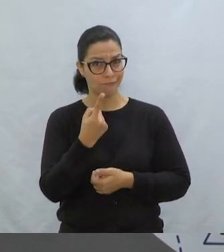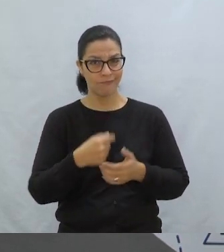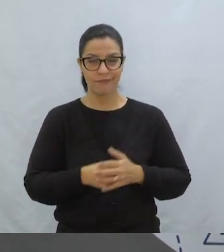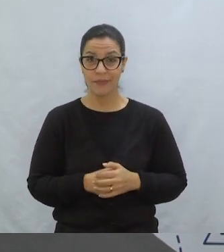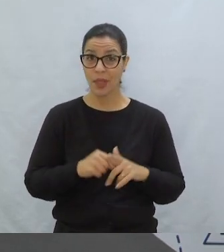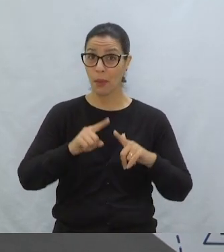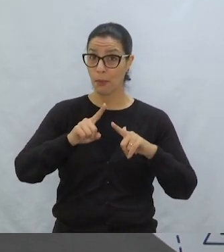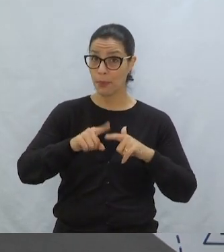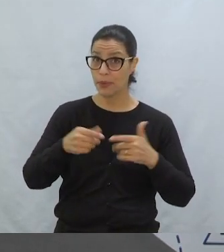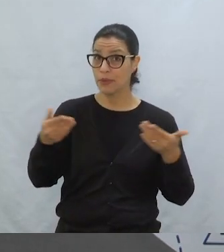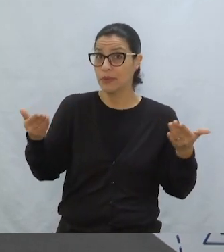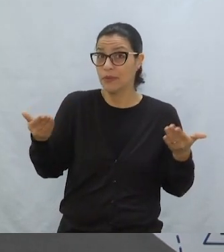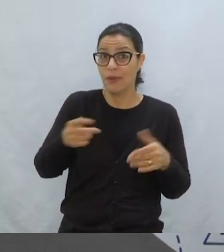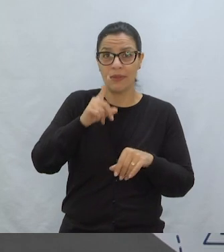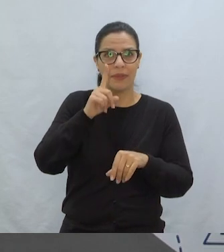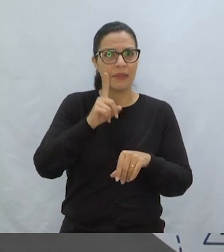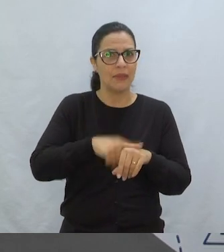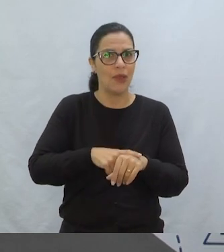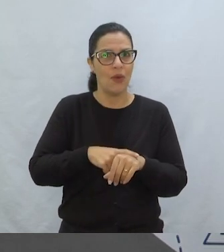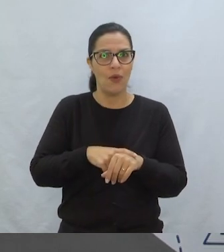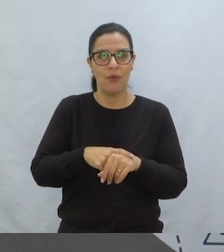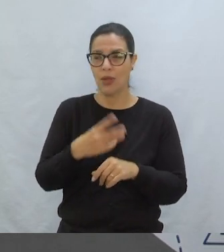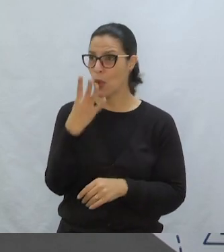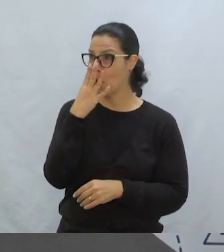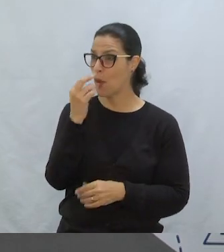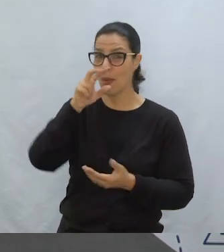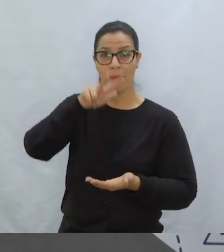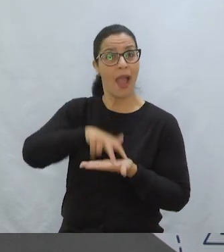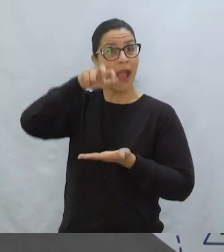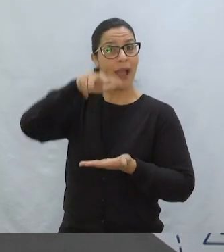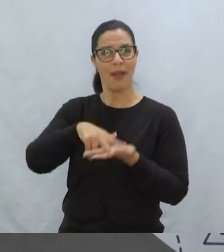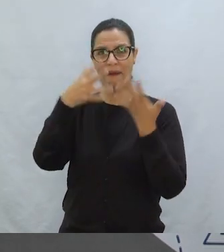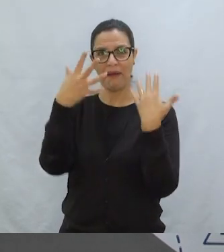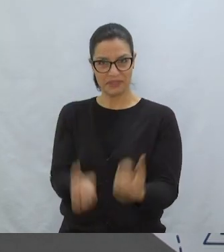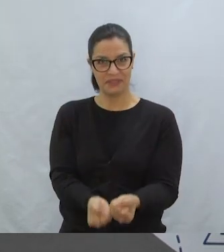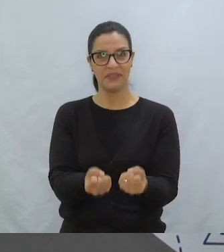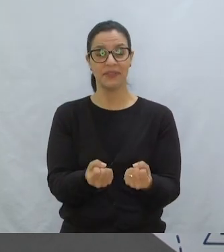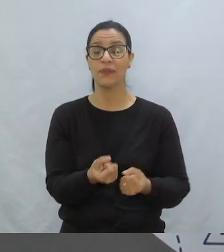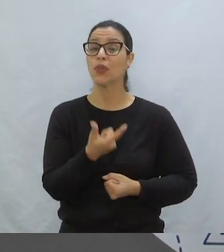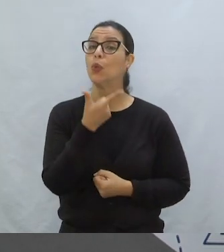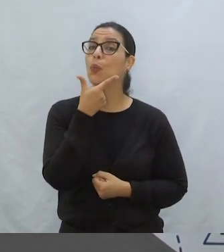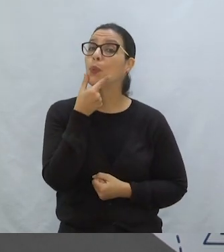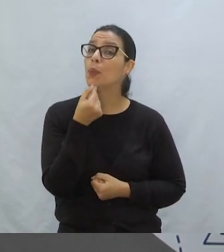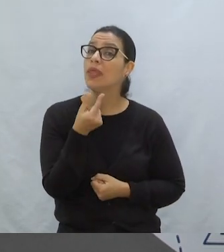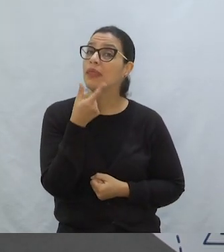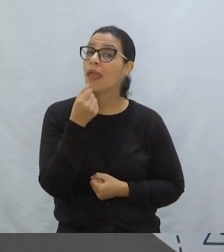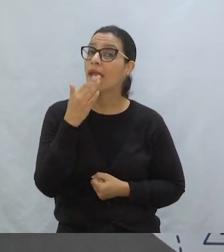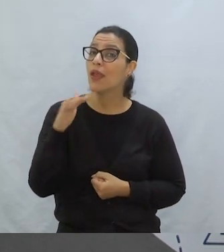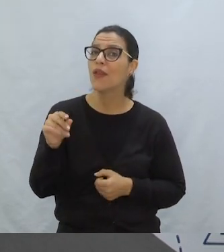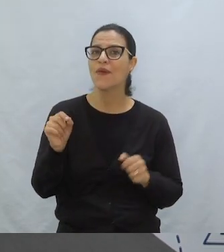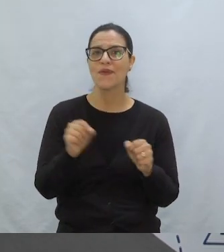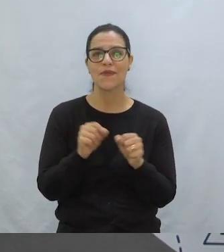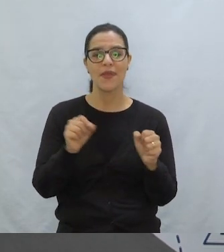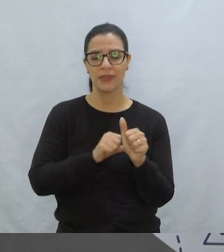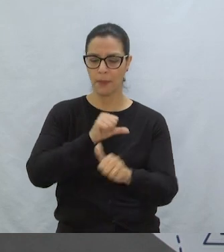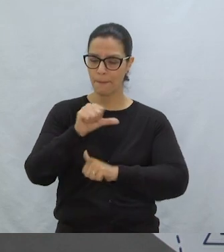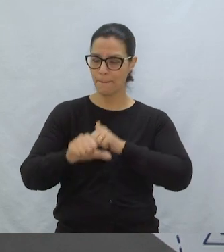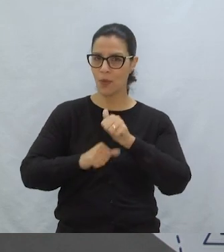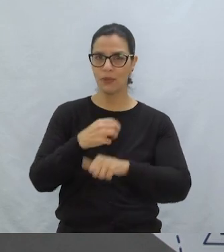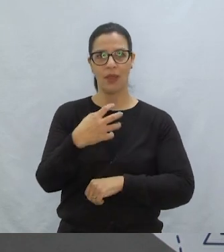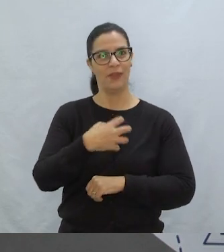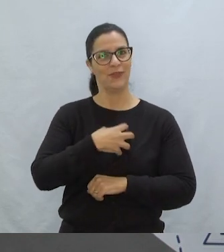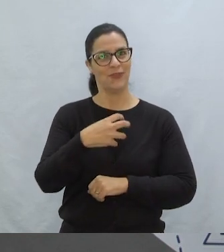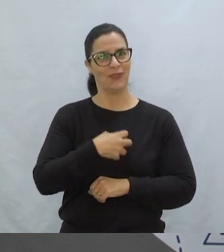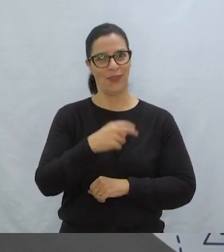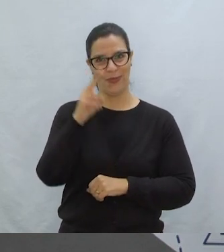brincar E imediatamente Ele aceitou Então, foi este menino Que provocou